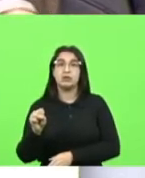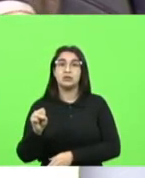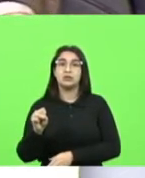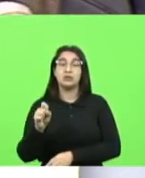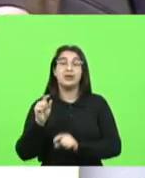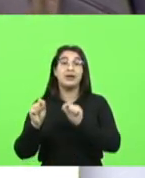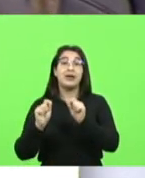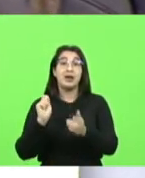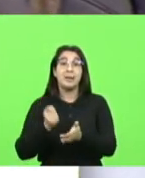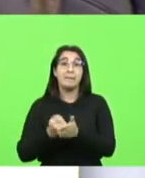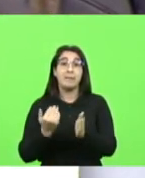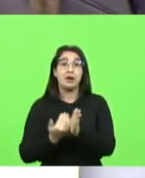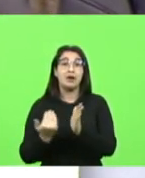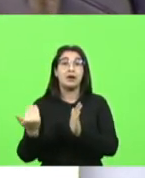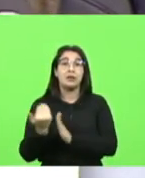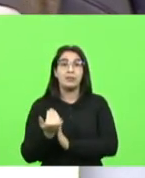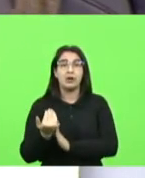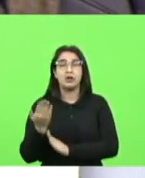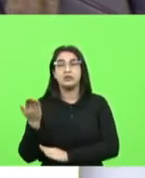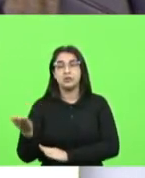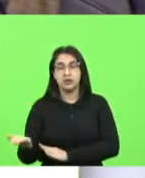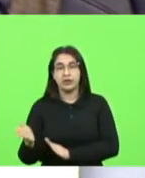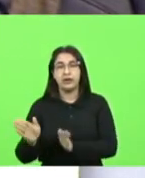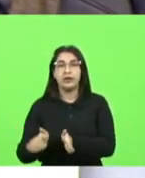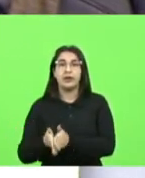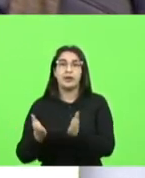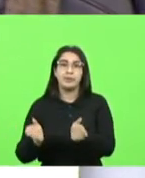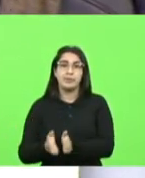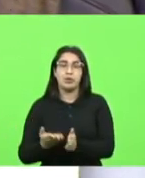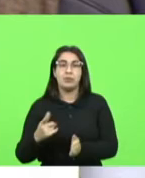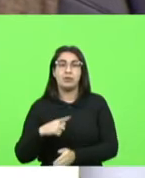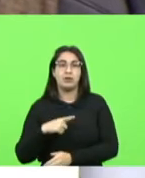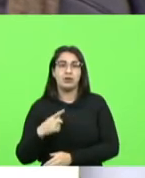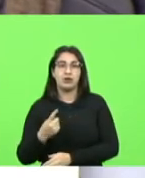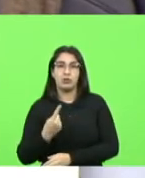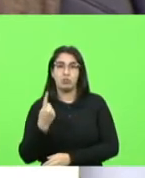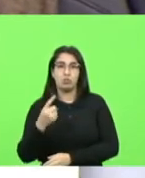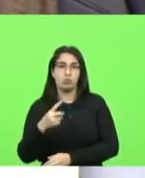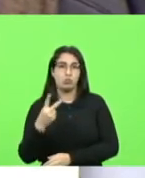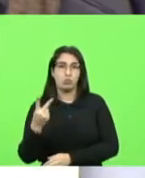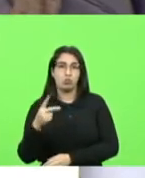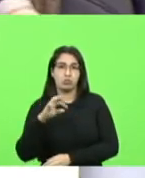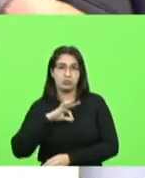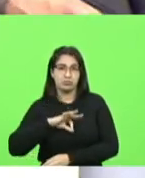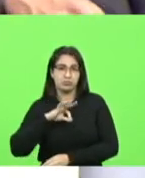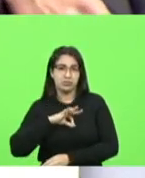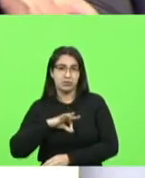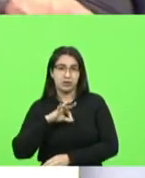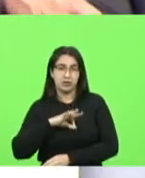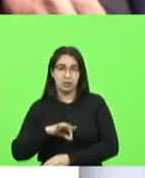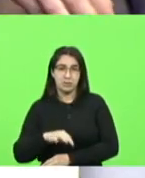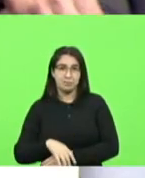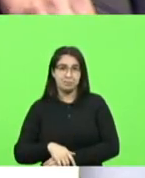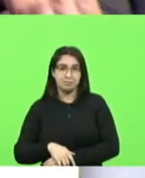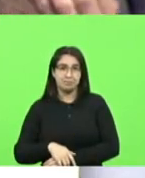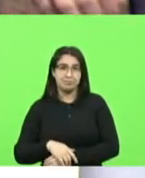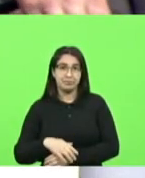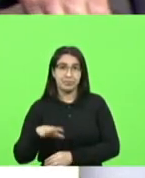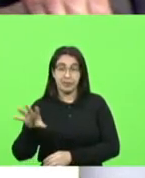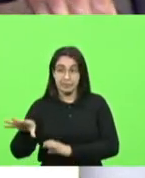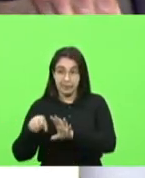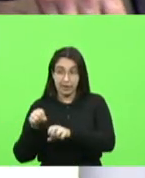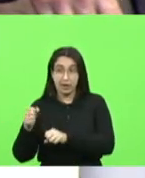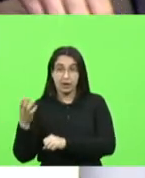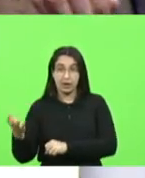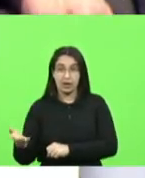pagadores de imposto sobre consumo são os pobres são aqueles que ganham um ou dois salários mínimos nós vamos tirar dinheiro desse pessoal da diarista